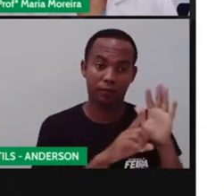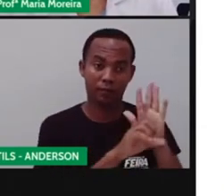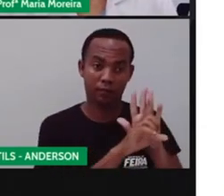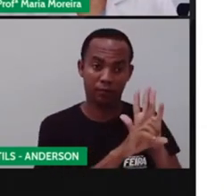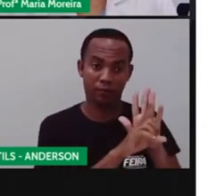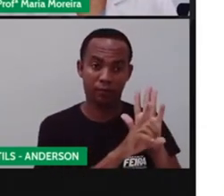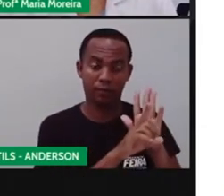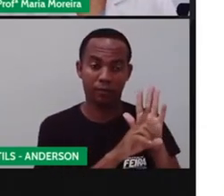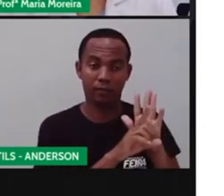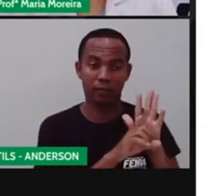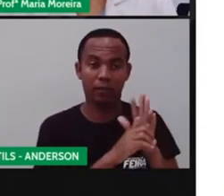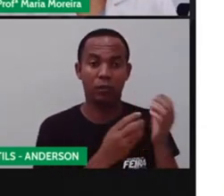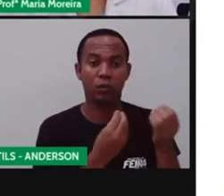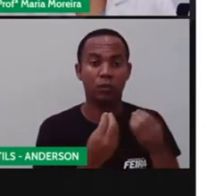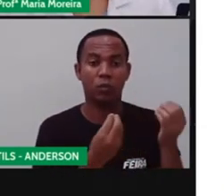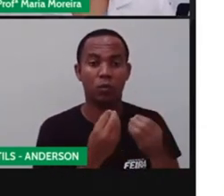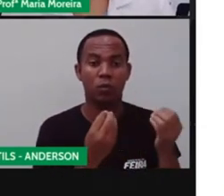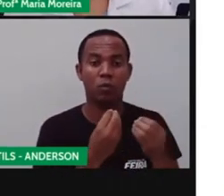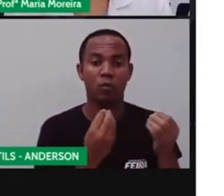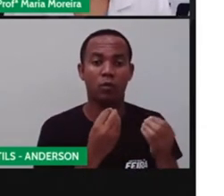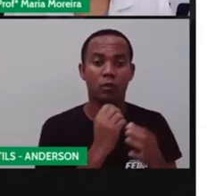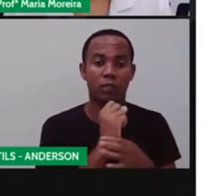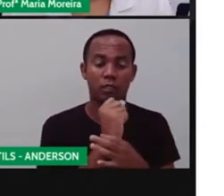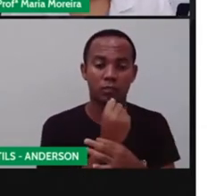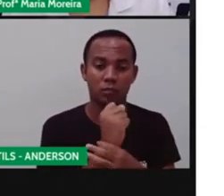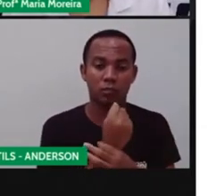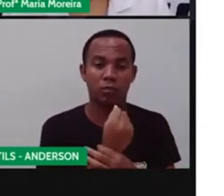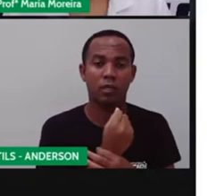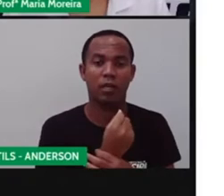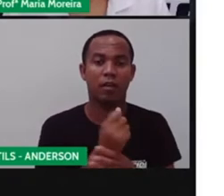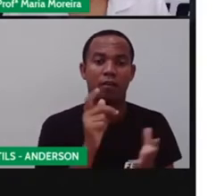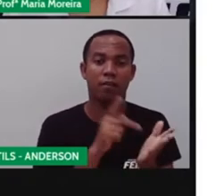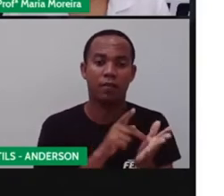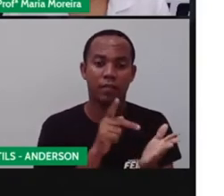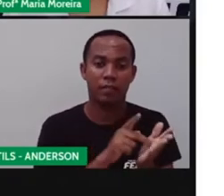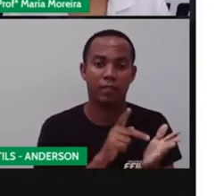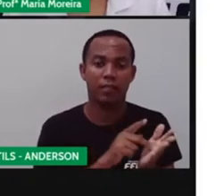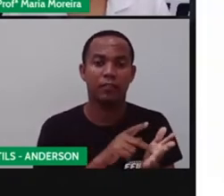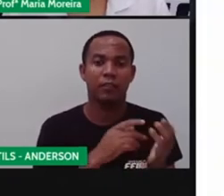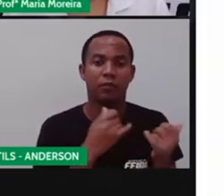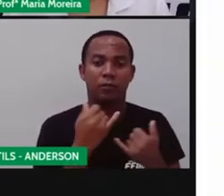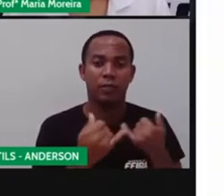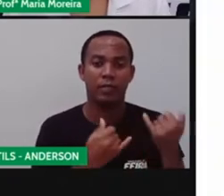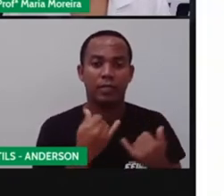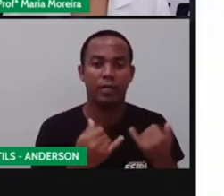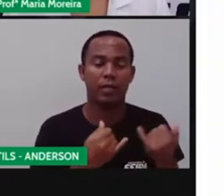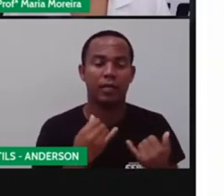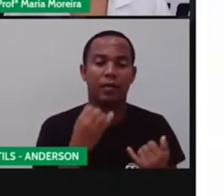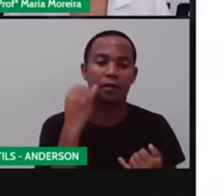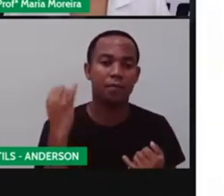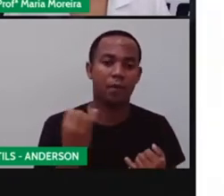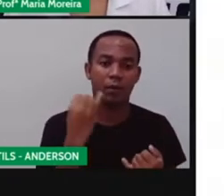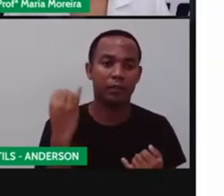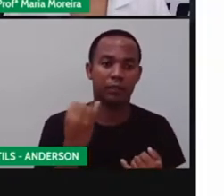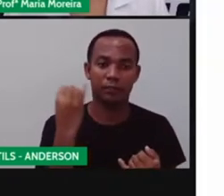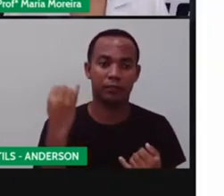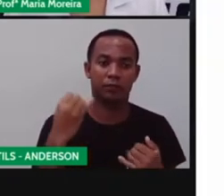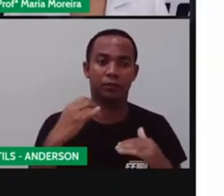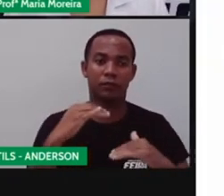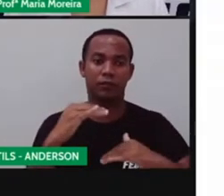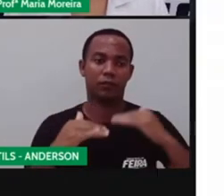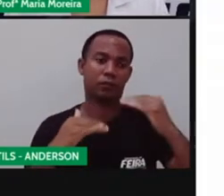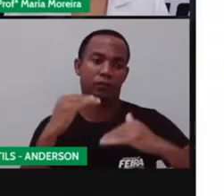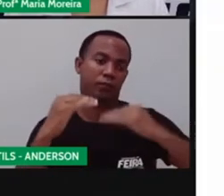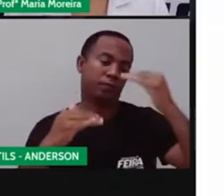falou aqui, para segurar esse direito. Pois é comprovado que o brincar é essencial para o desenvolvimento e